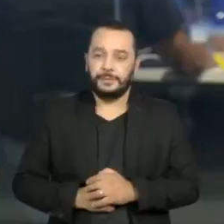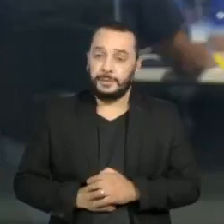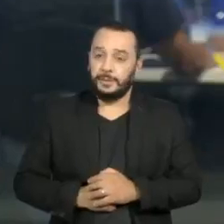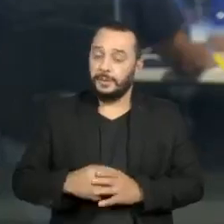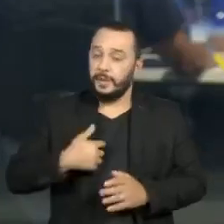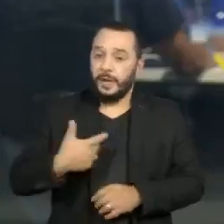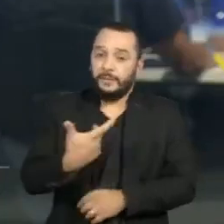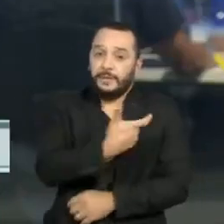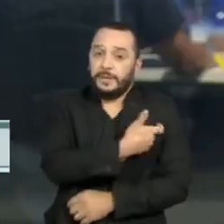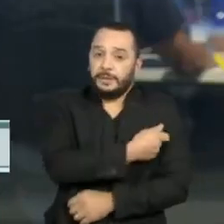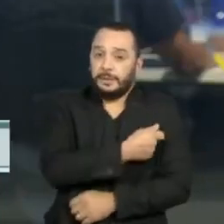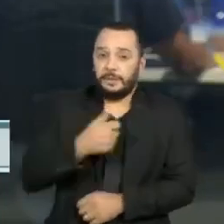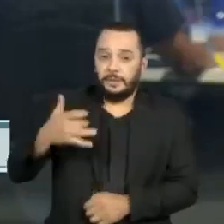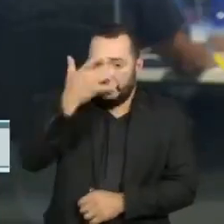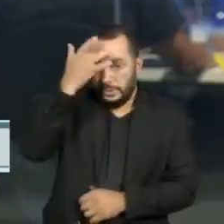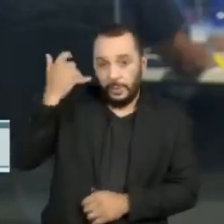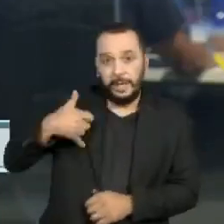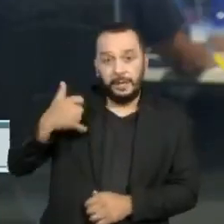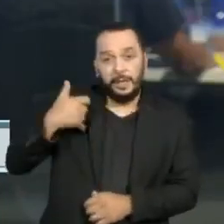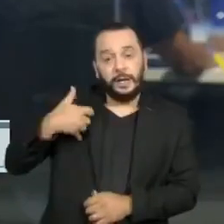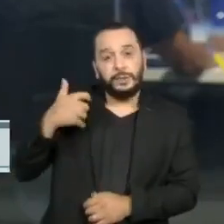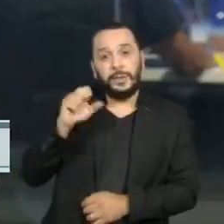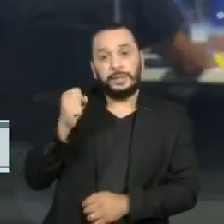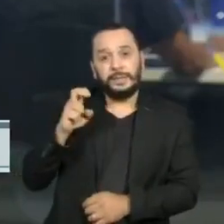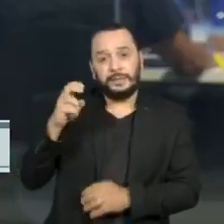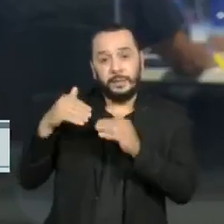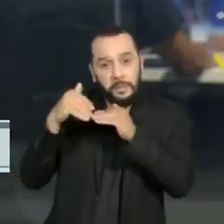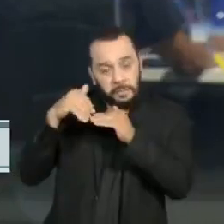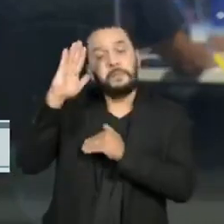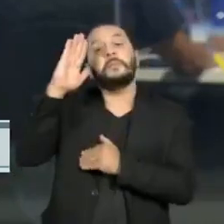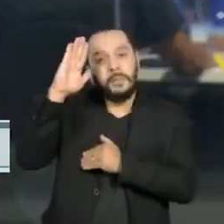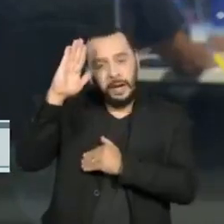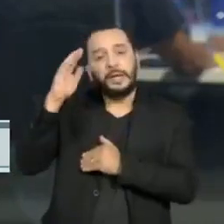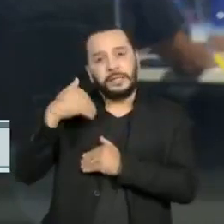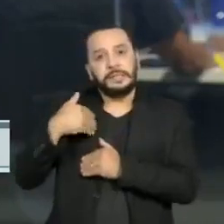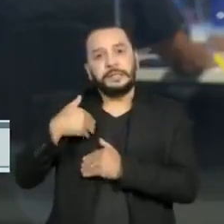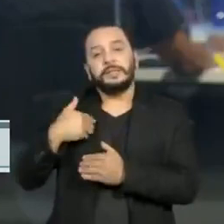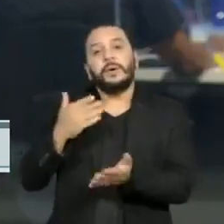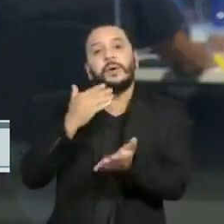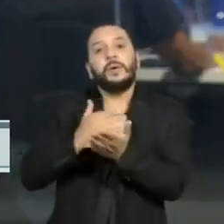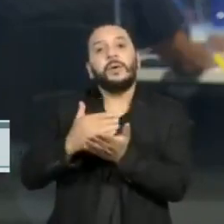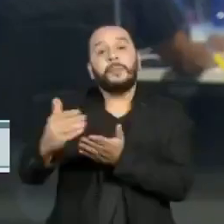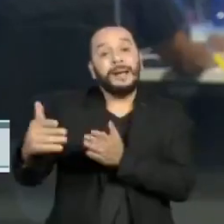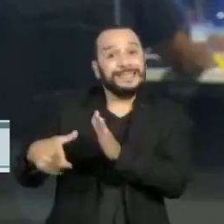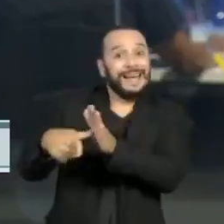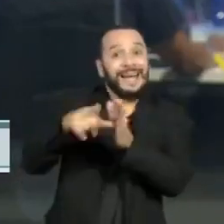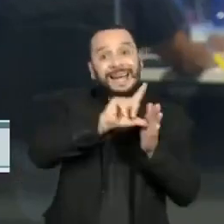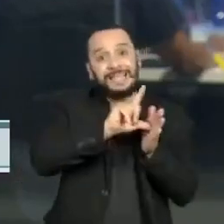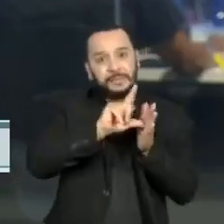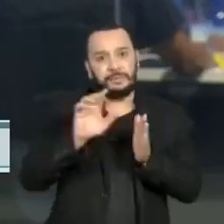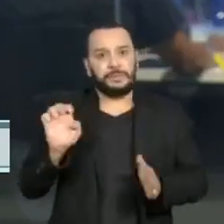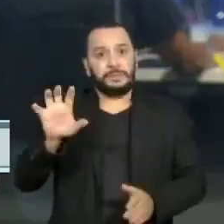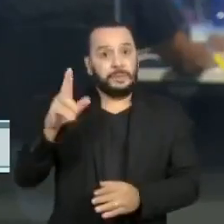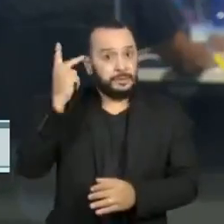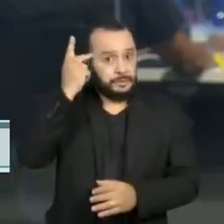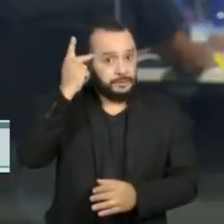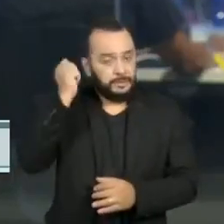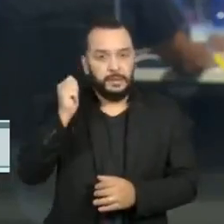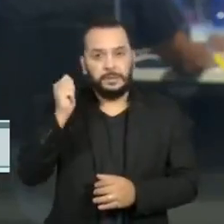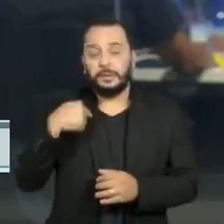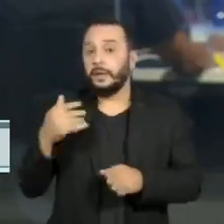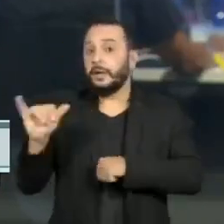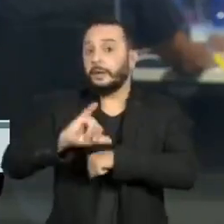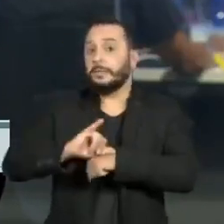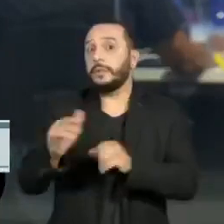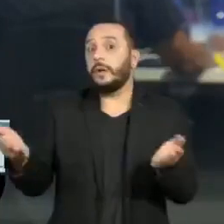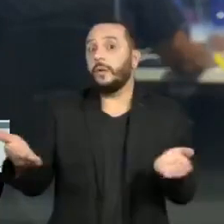A vacinação de idosos com mais de 85 anos contra a Covid-19 foi antecipada em algumas cidades do estado de São Paulo, na capital, começou